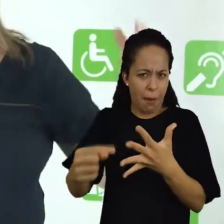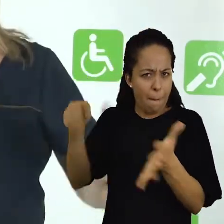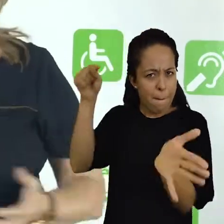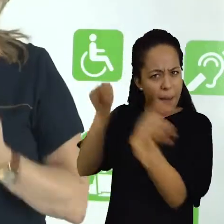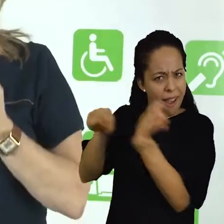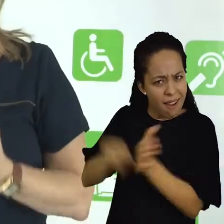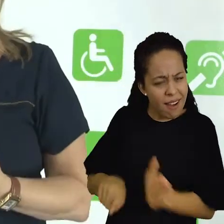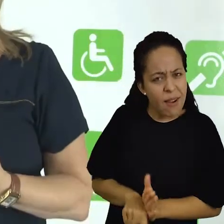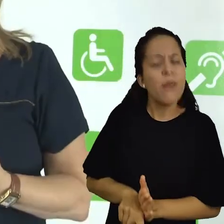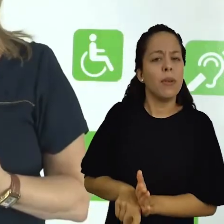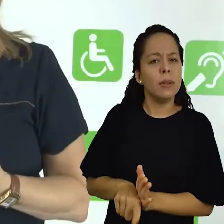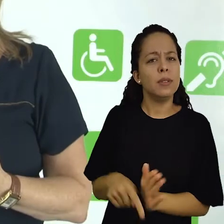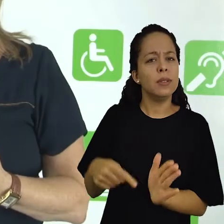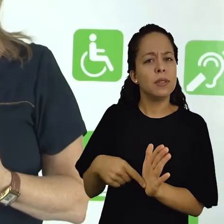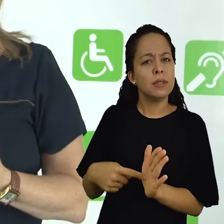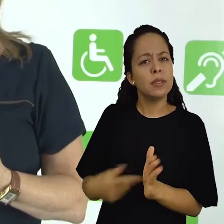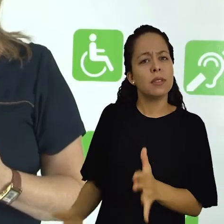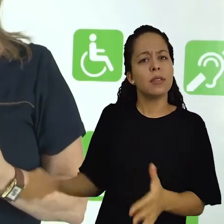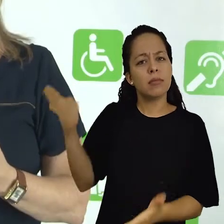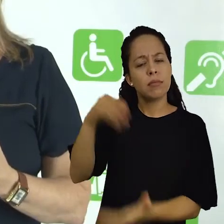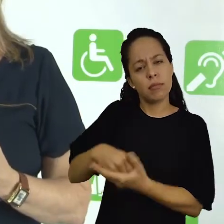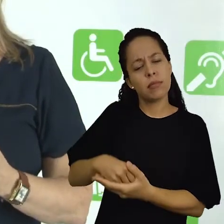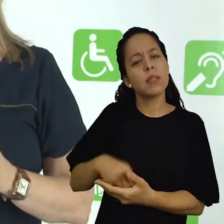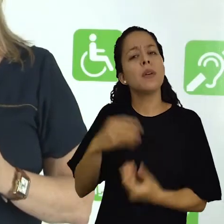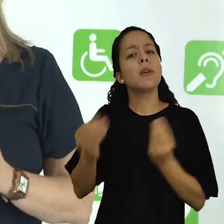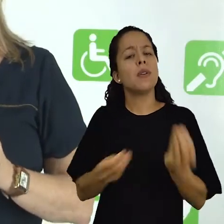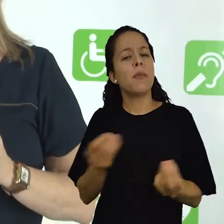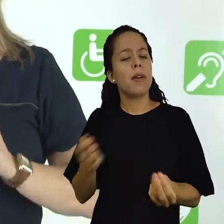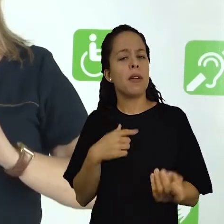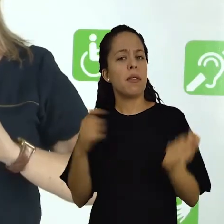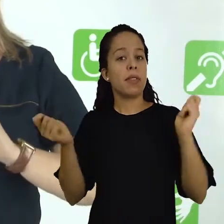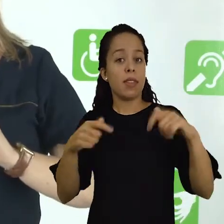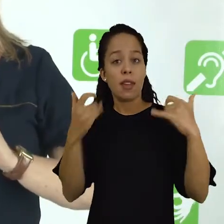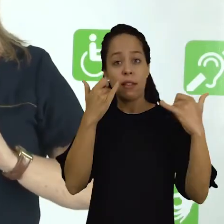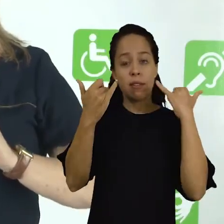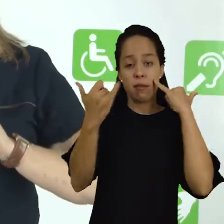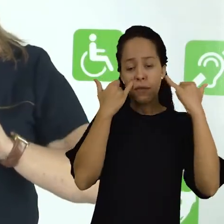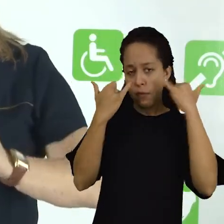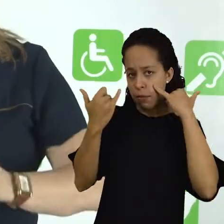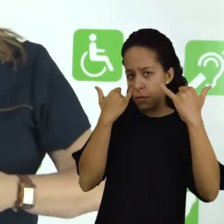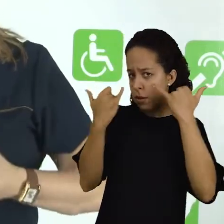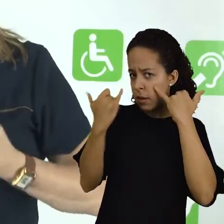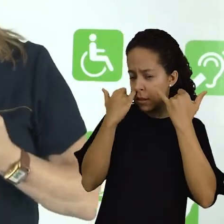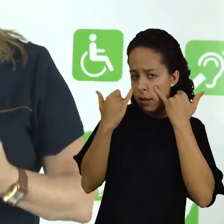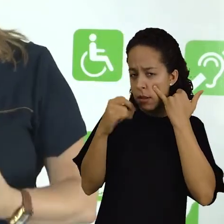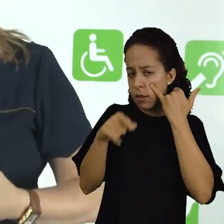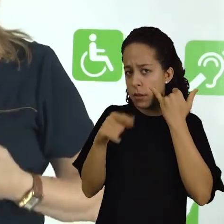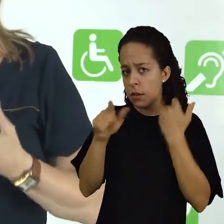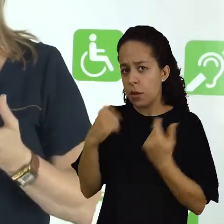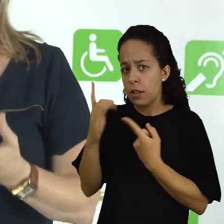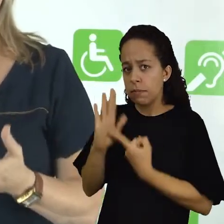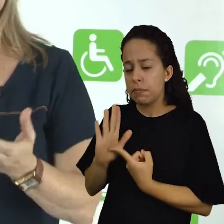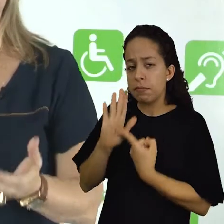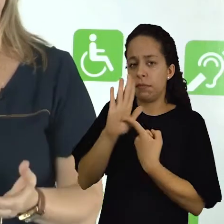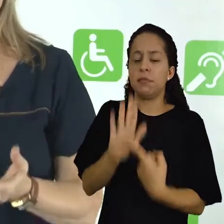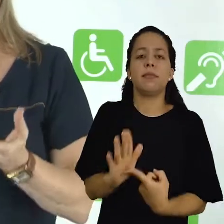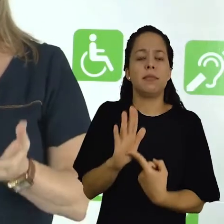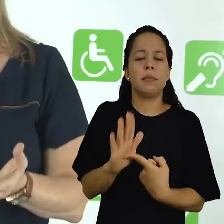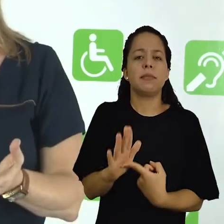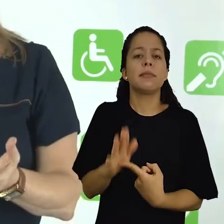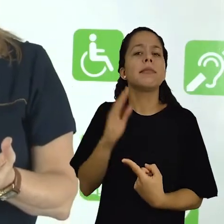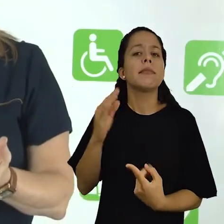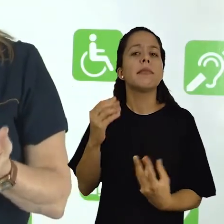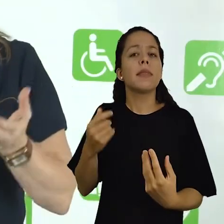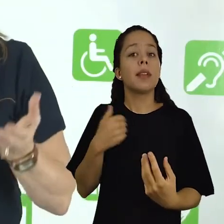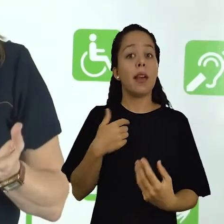posso fazer com todas essas informações, como eu posso trabalhar essas informações que assim foram